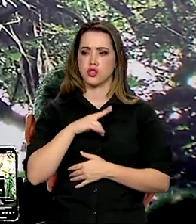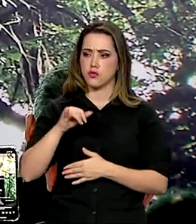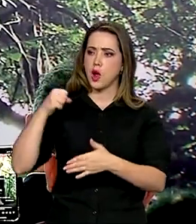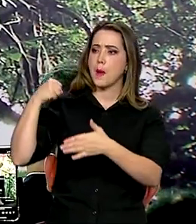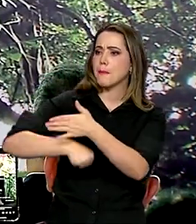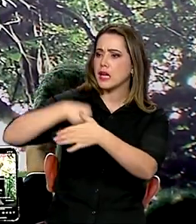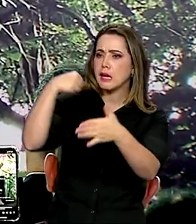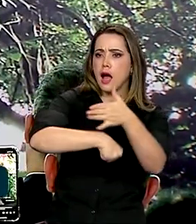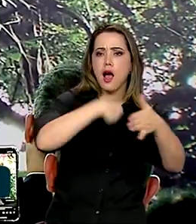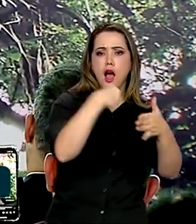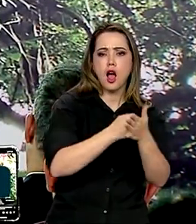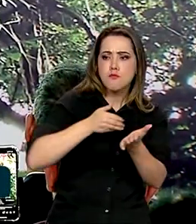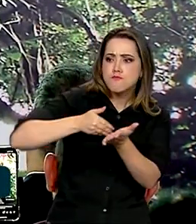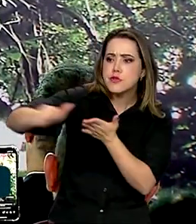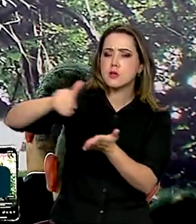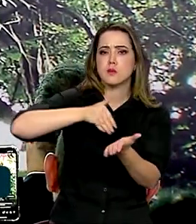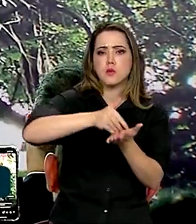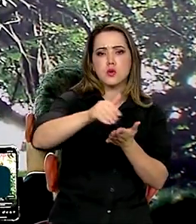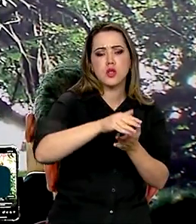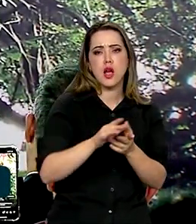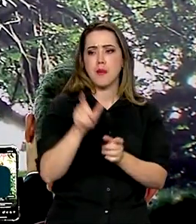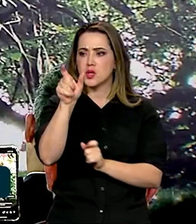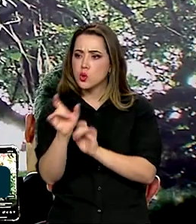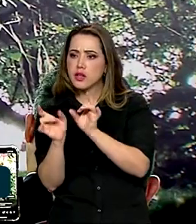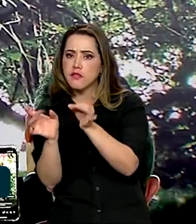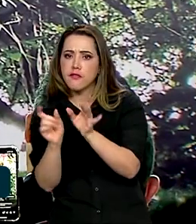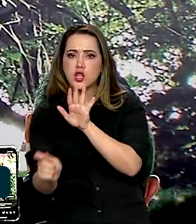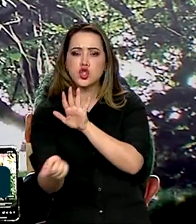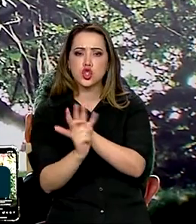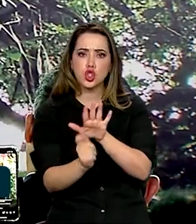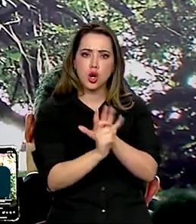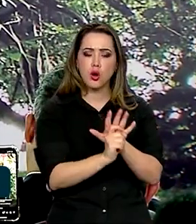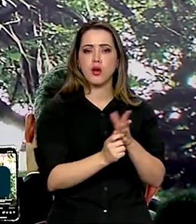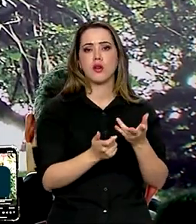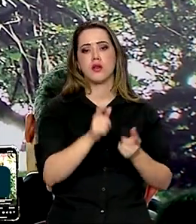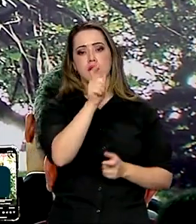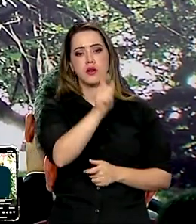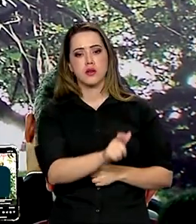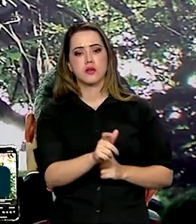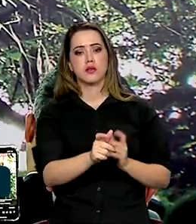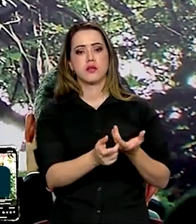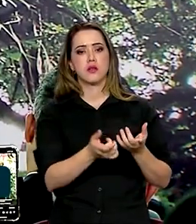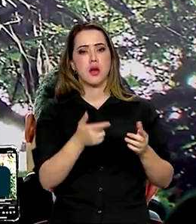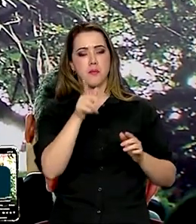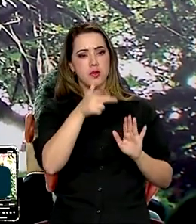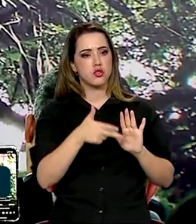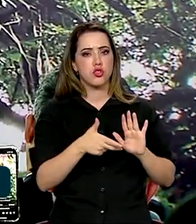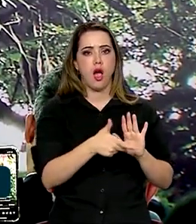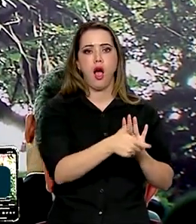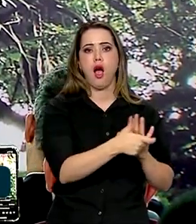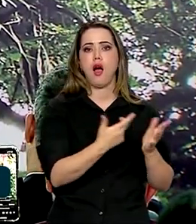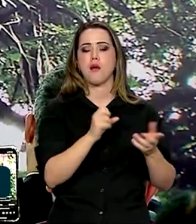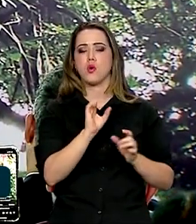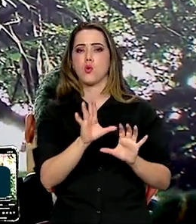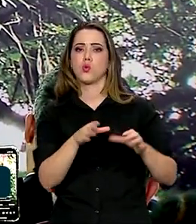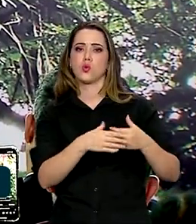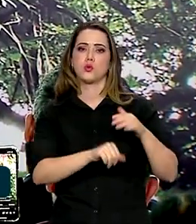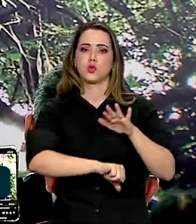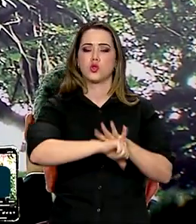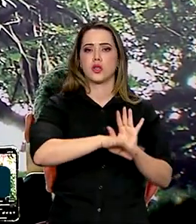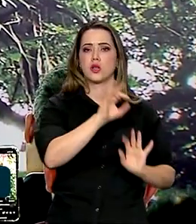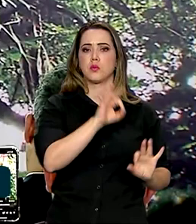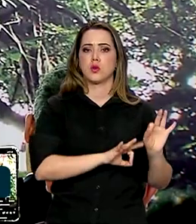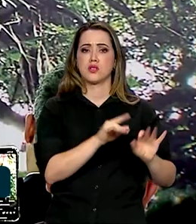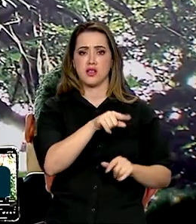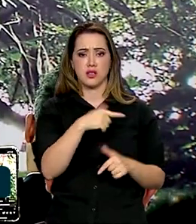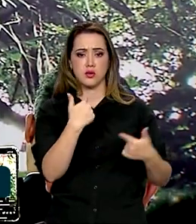expulsar da floresta o narcotraficante e os traficantes de armas nesse país e o crime organizado. É uma